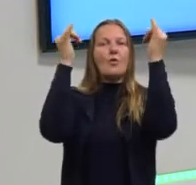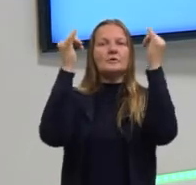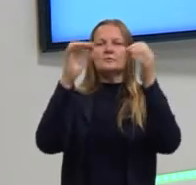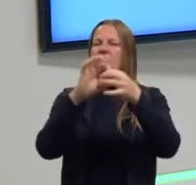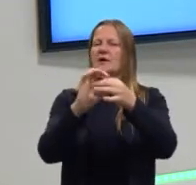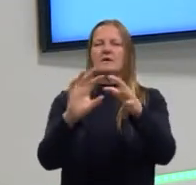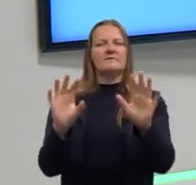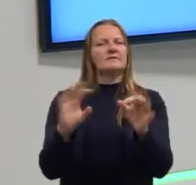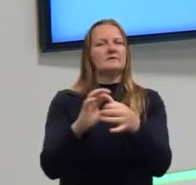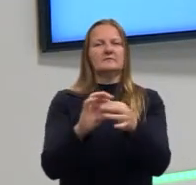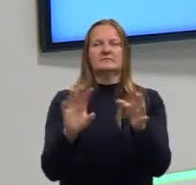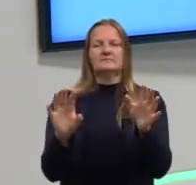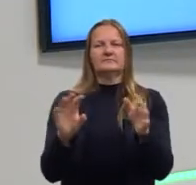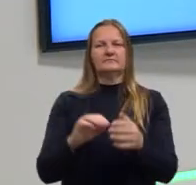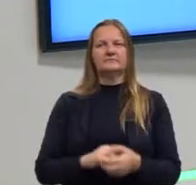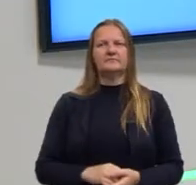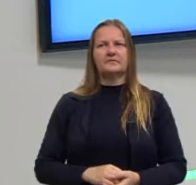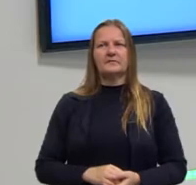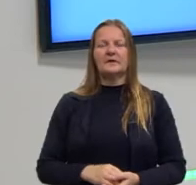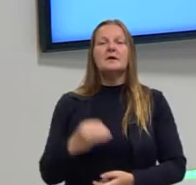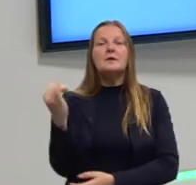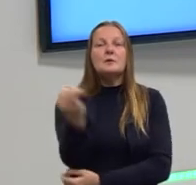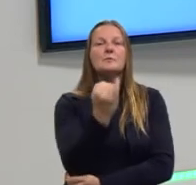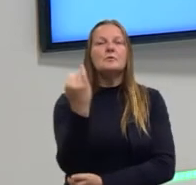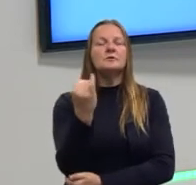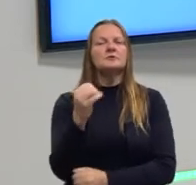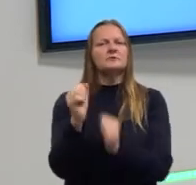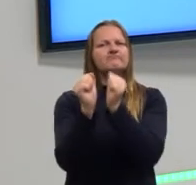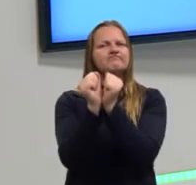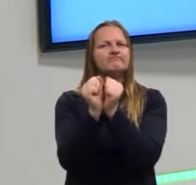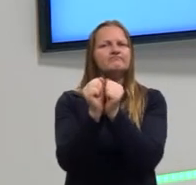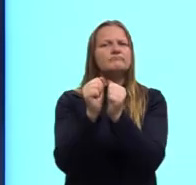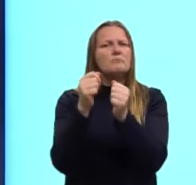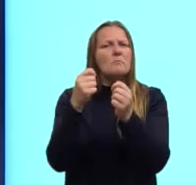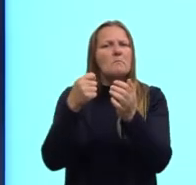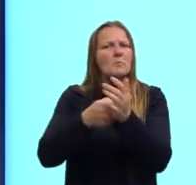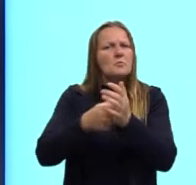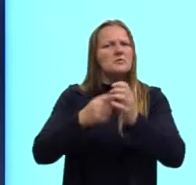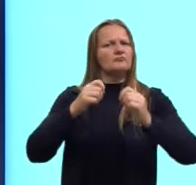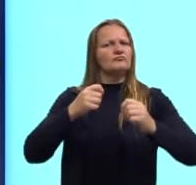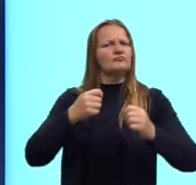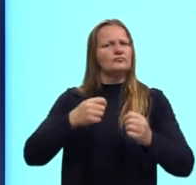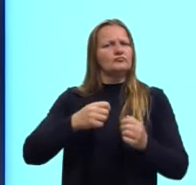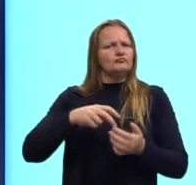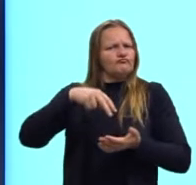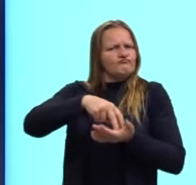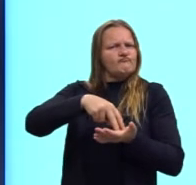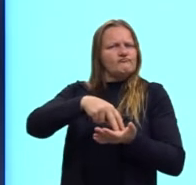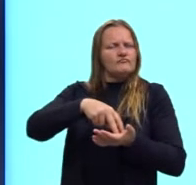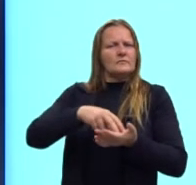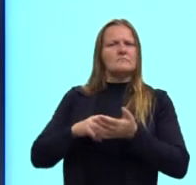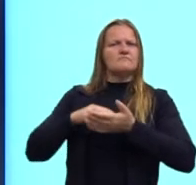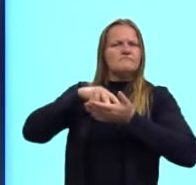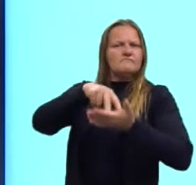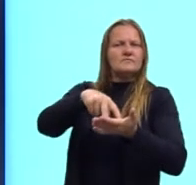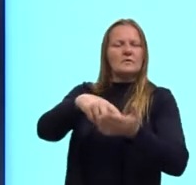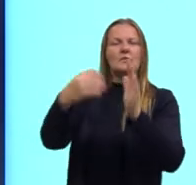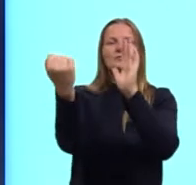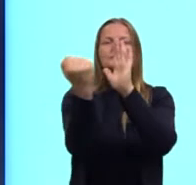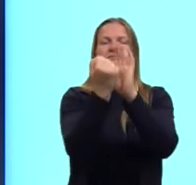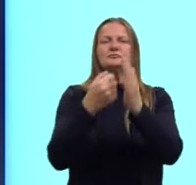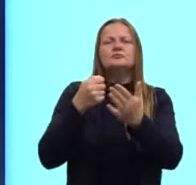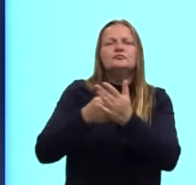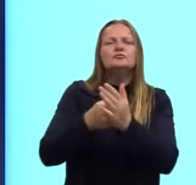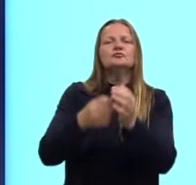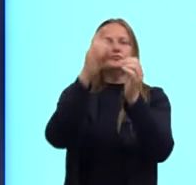coletivo. Então, para a gente ver a importância desse protesto, desse gesto da Rosa Parks, que virou um símbolo dessa